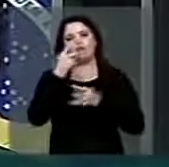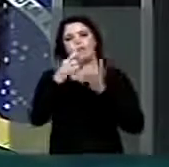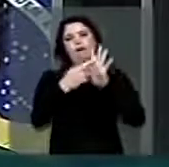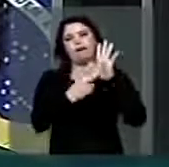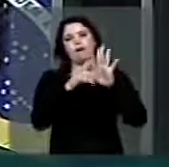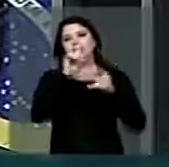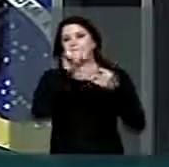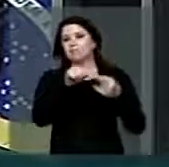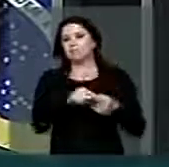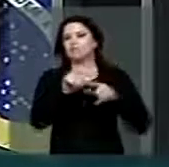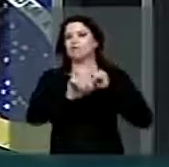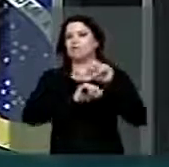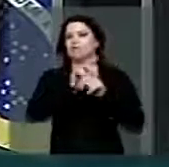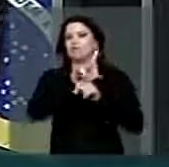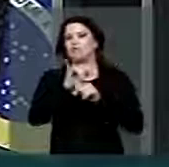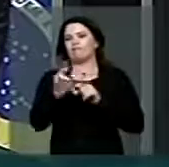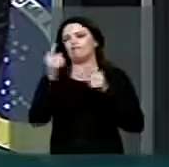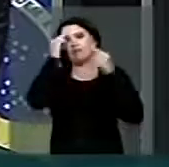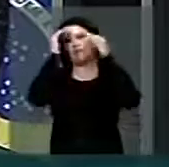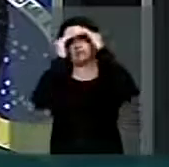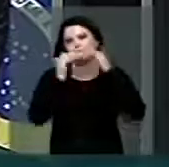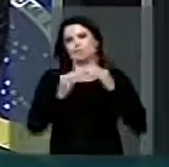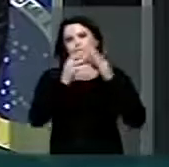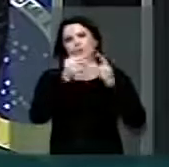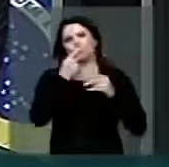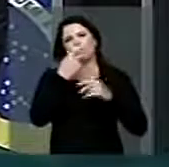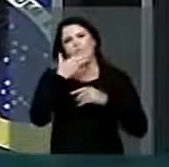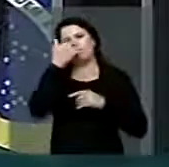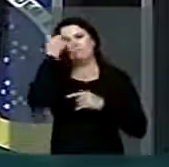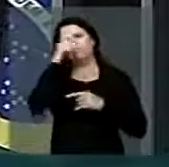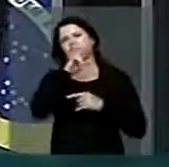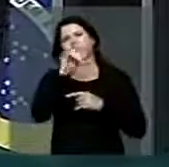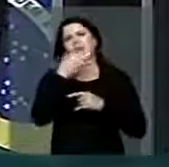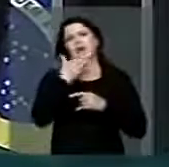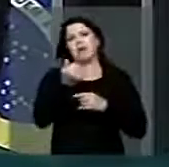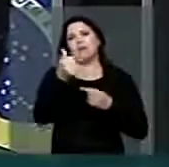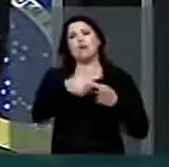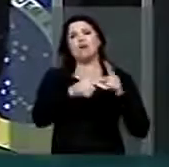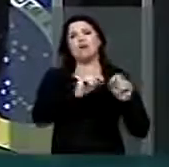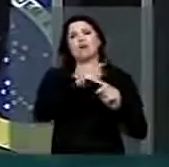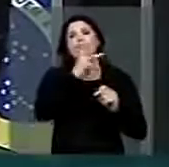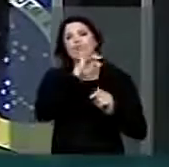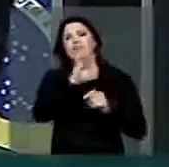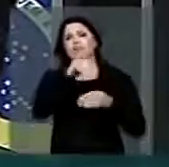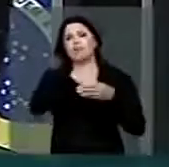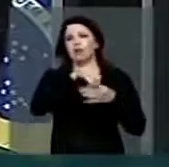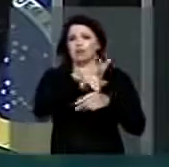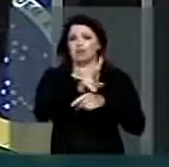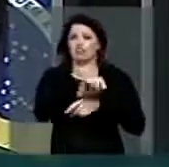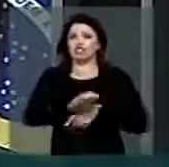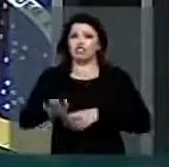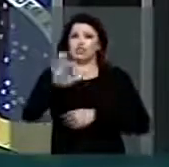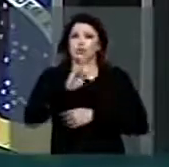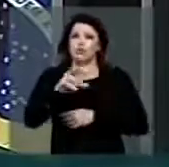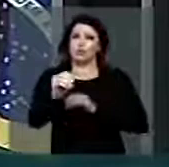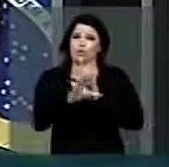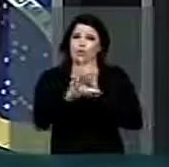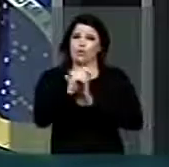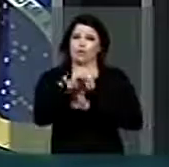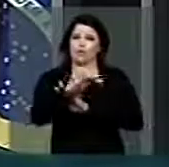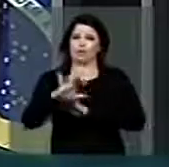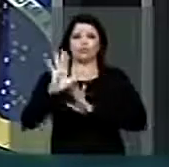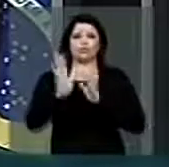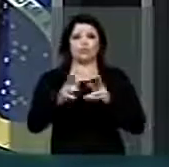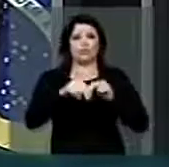especificidade é a que será levada em conta. Então, eu penso que ela é melhor do que aquela previsão já da parte geral do Código Penal.